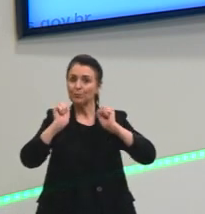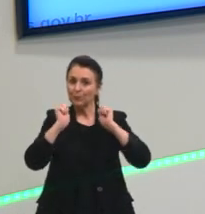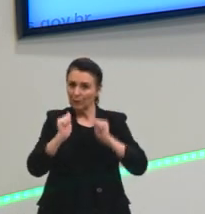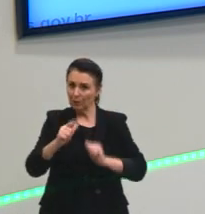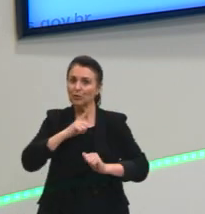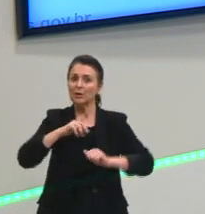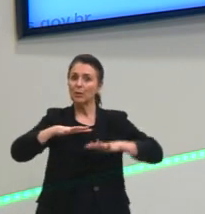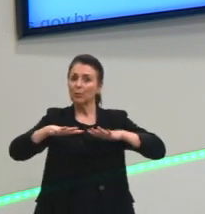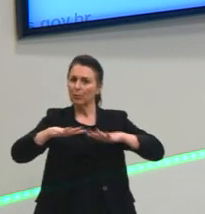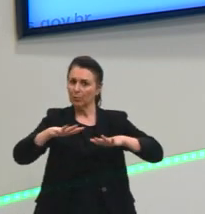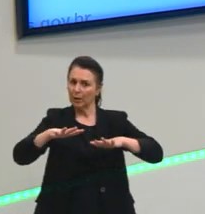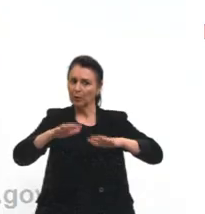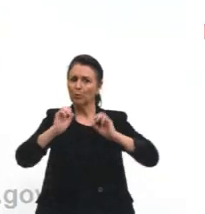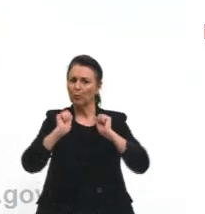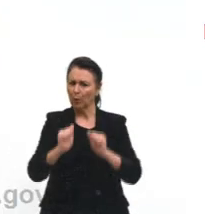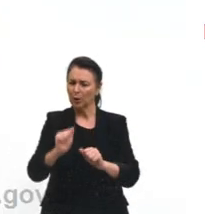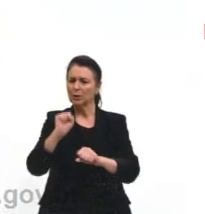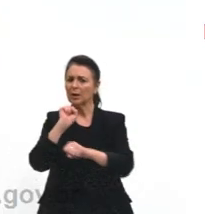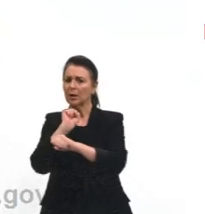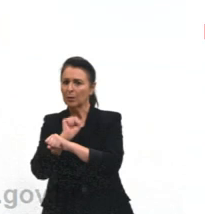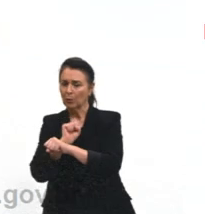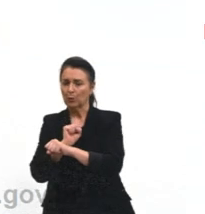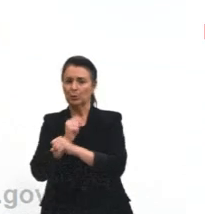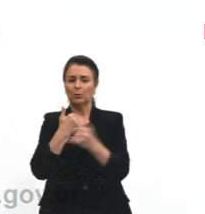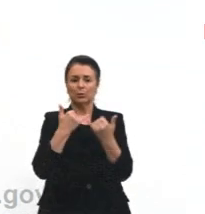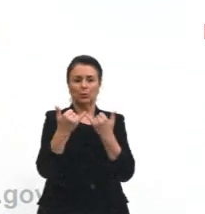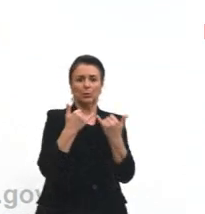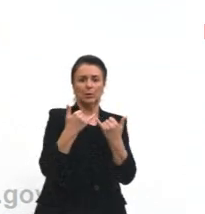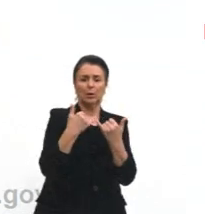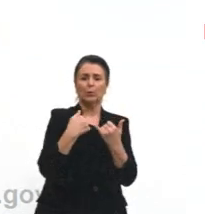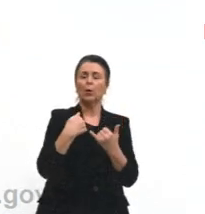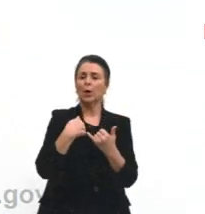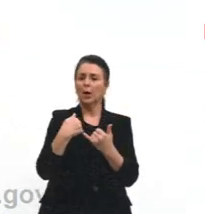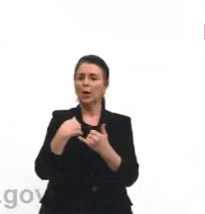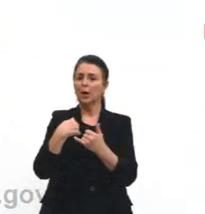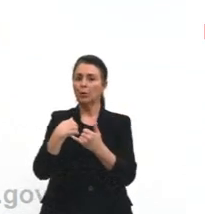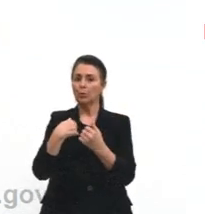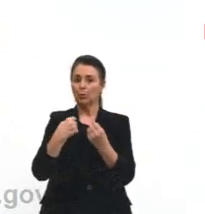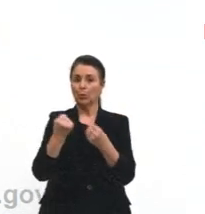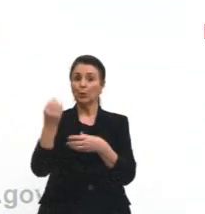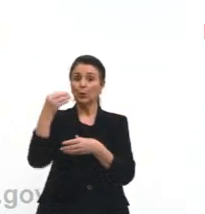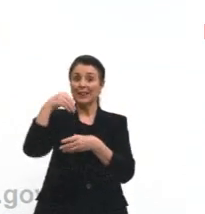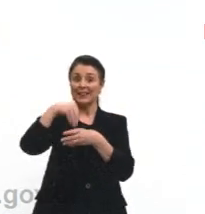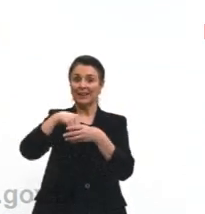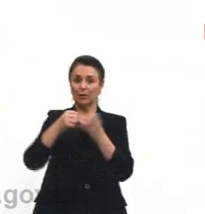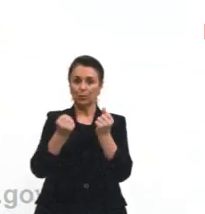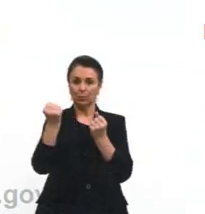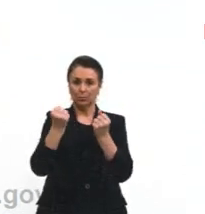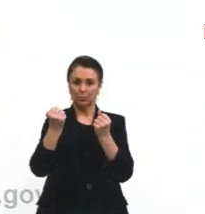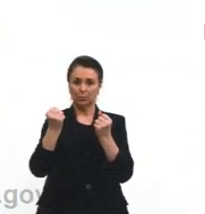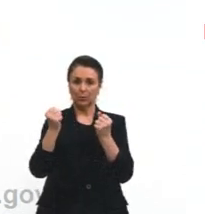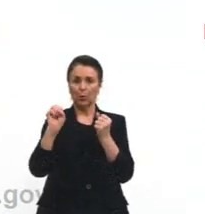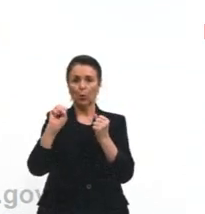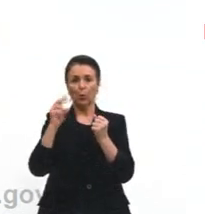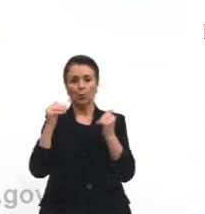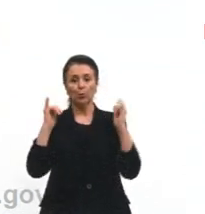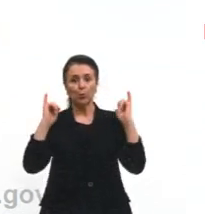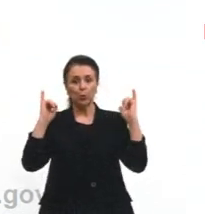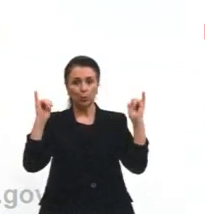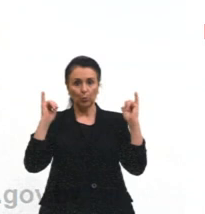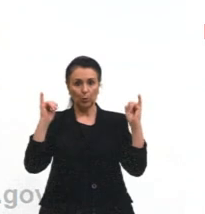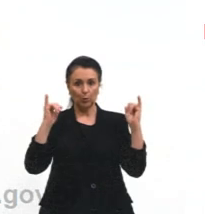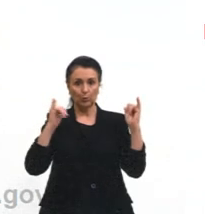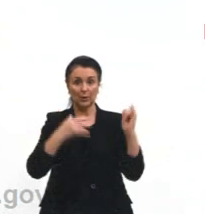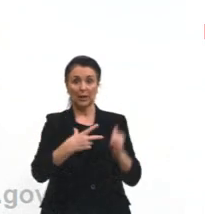movimento ou em repouso. Por exemplo, quando eu estou dentro de um carro ou dentro de um ônibus e tenho um